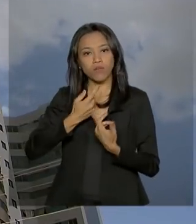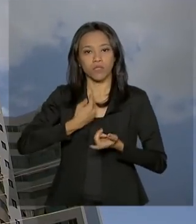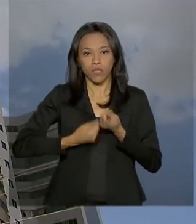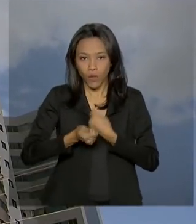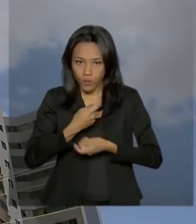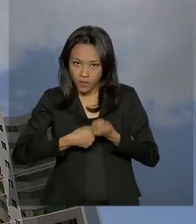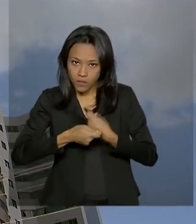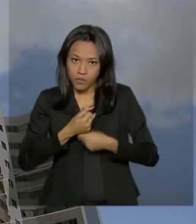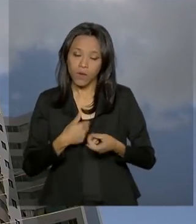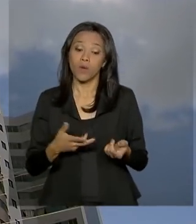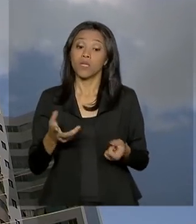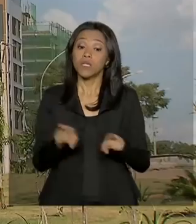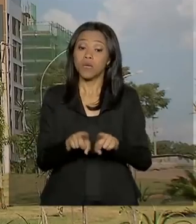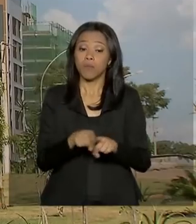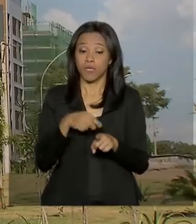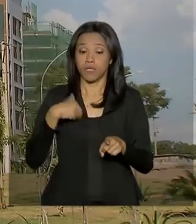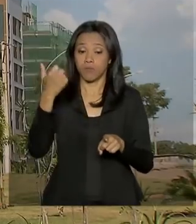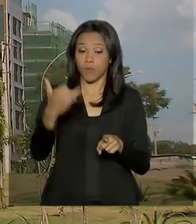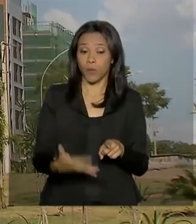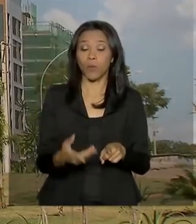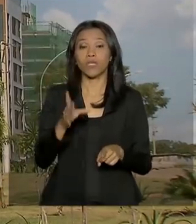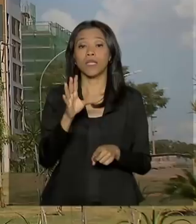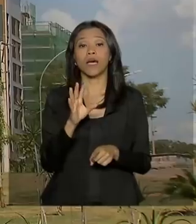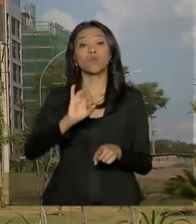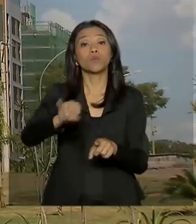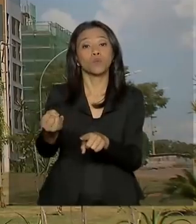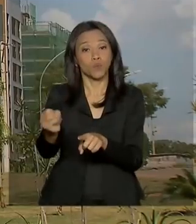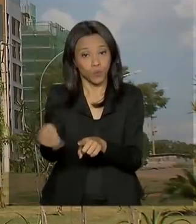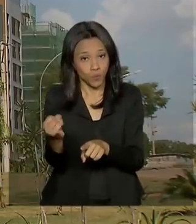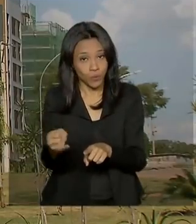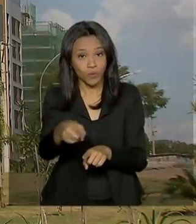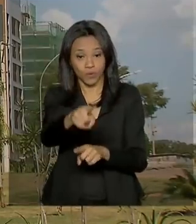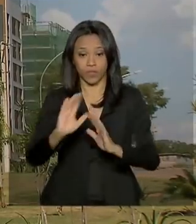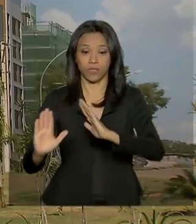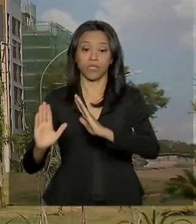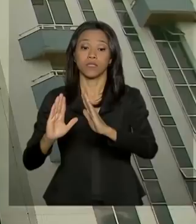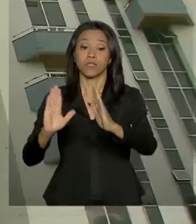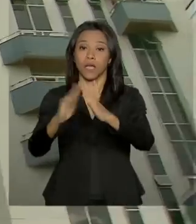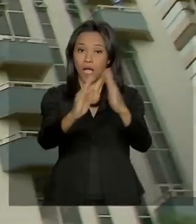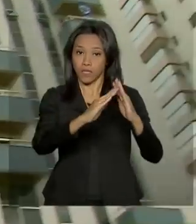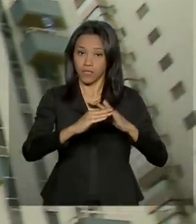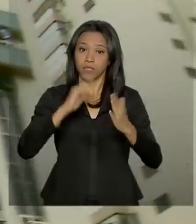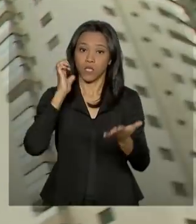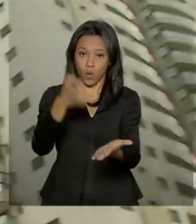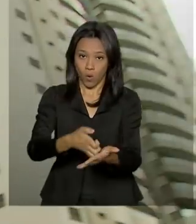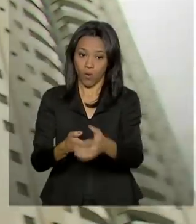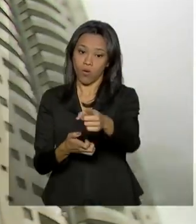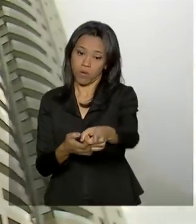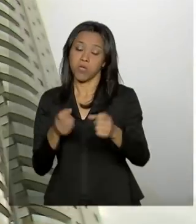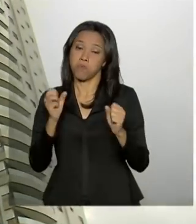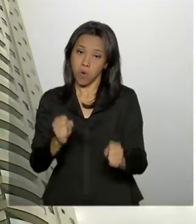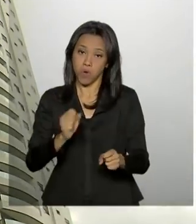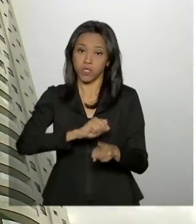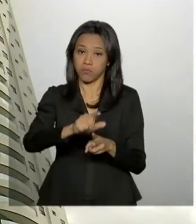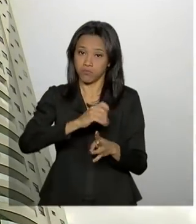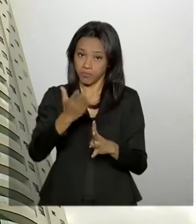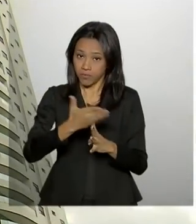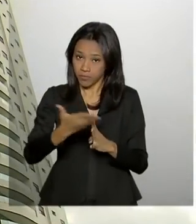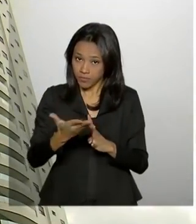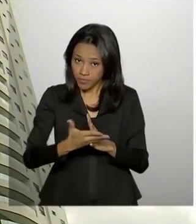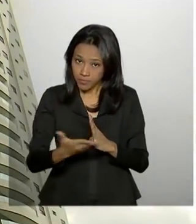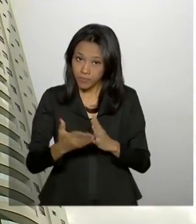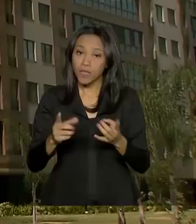equiparação das taxas de juros do sistema financeiro de habitação, em que a pessoa pode financiar imóveis de até 1